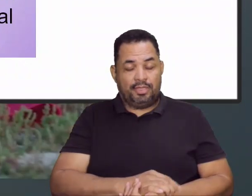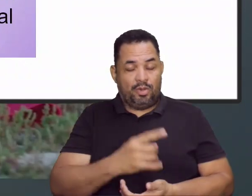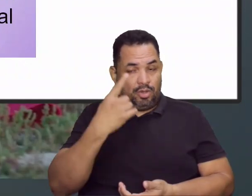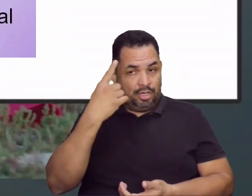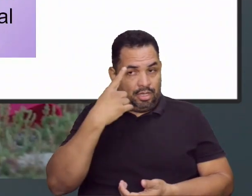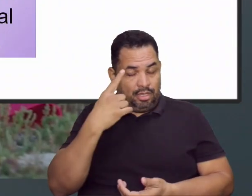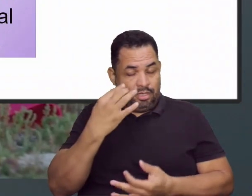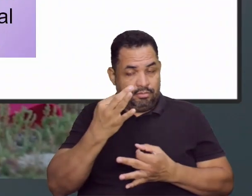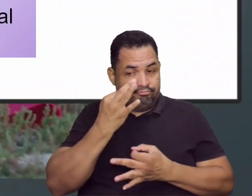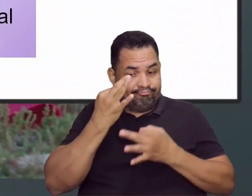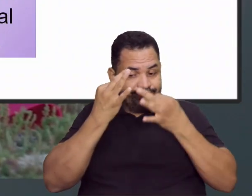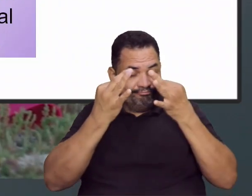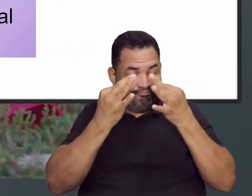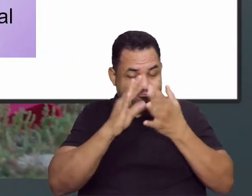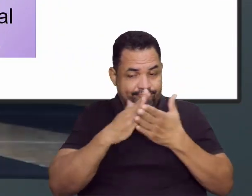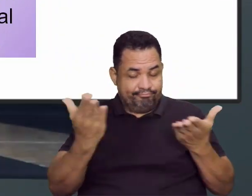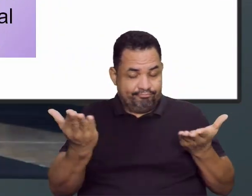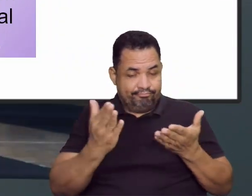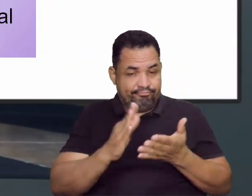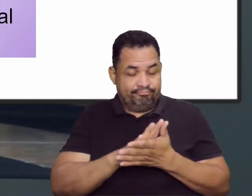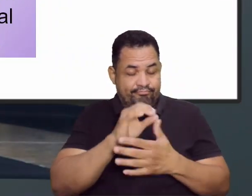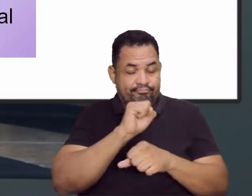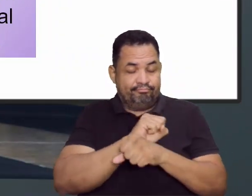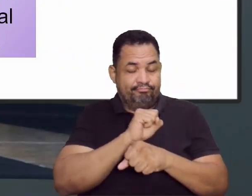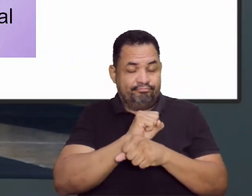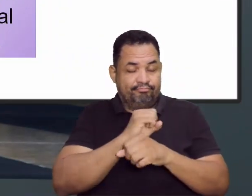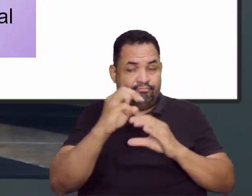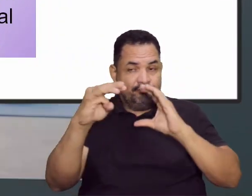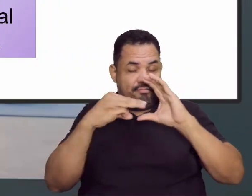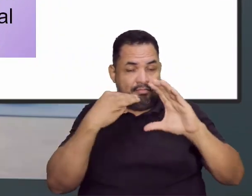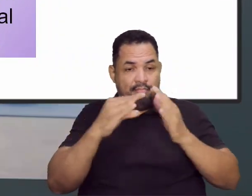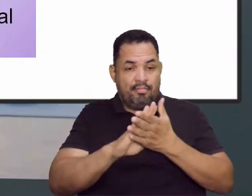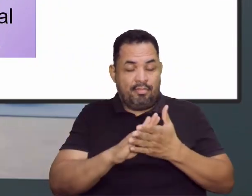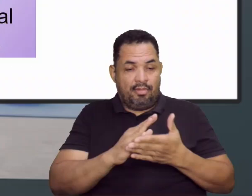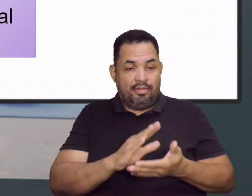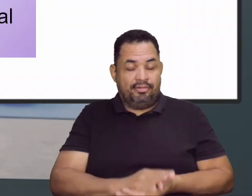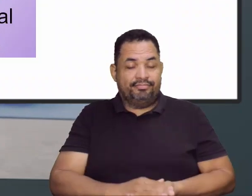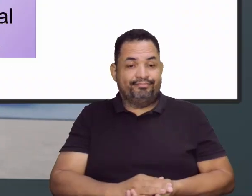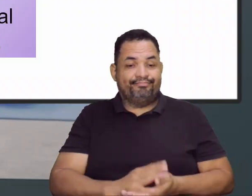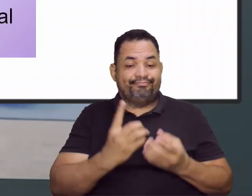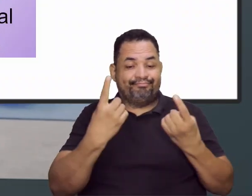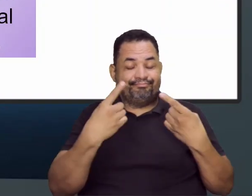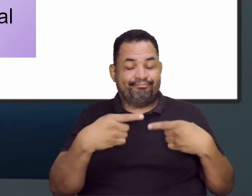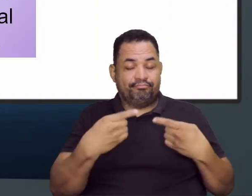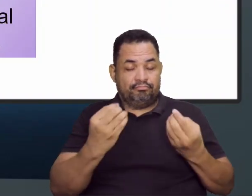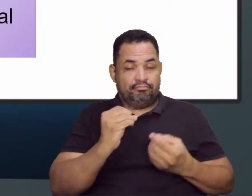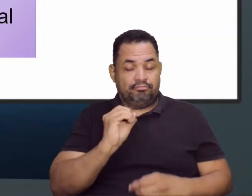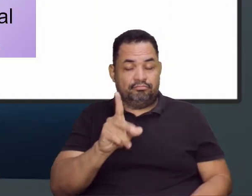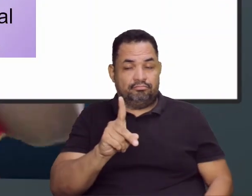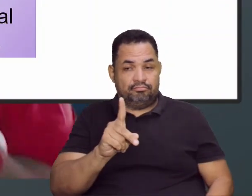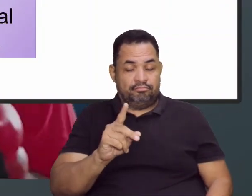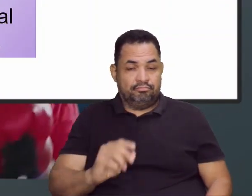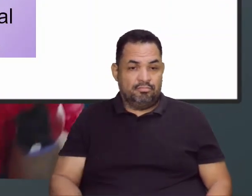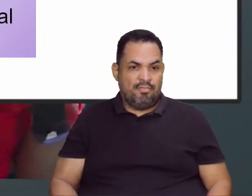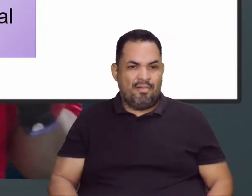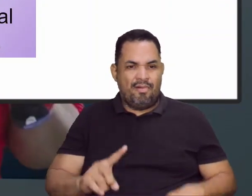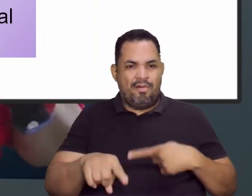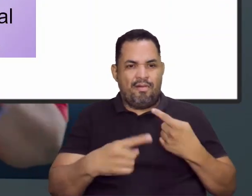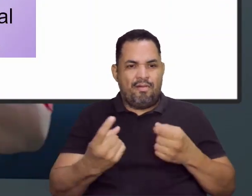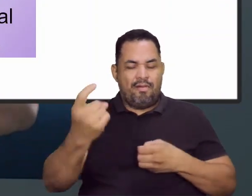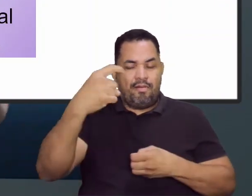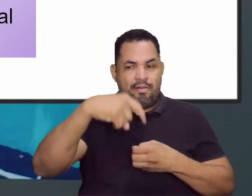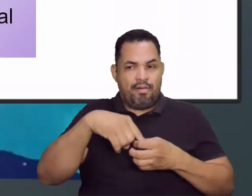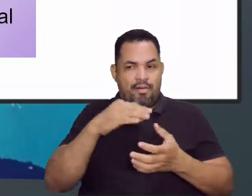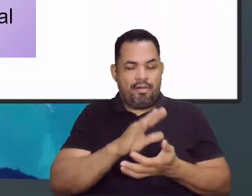ligadas, com o olhar atento aqui, aguardando esse envio de vocês. Fica aí o desafio de hoje, ok? A gente se vê daqui a